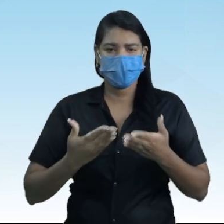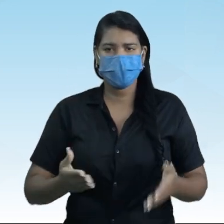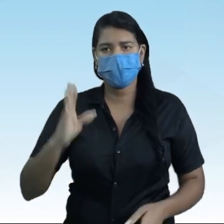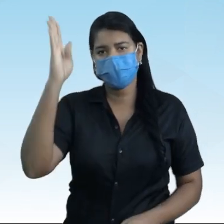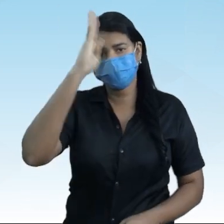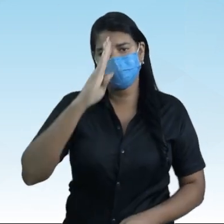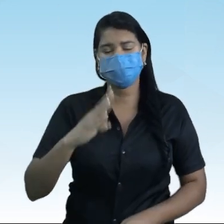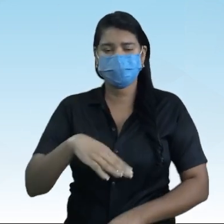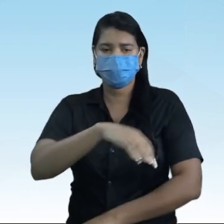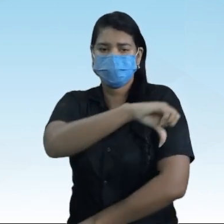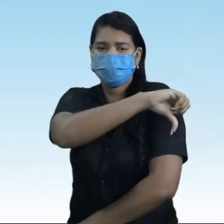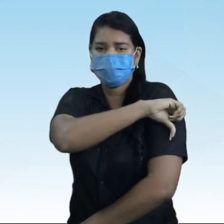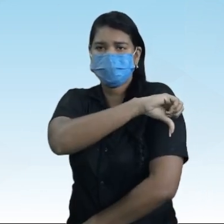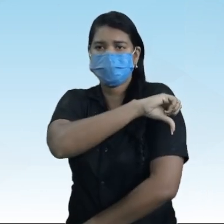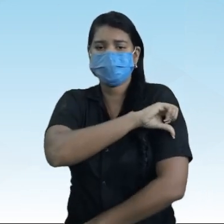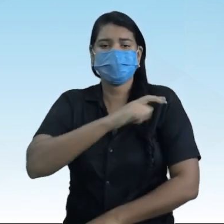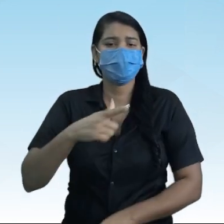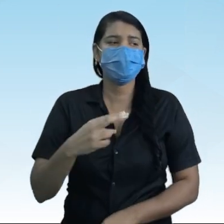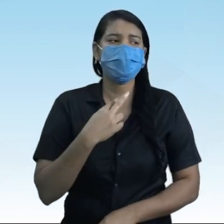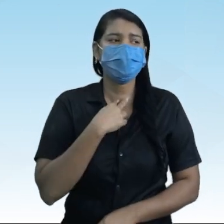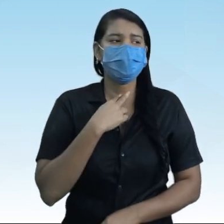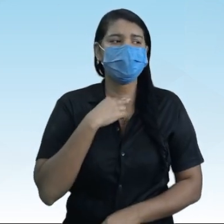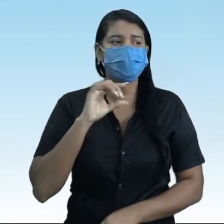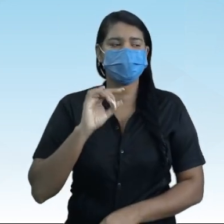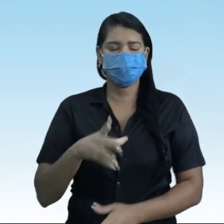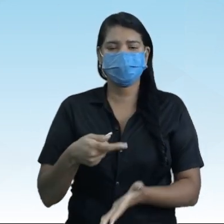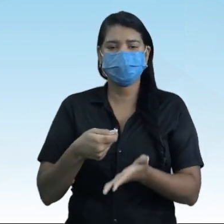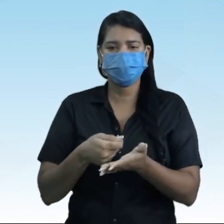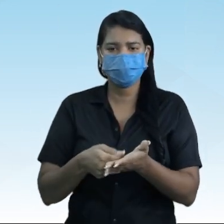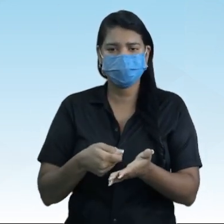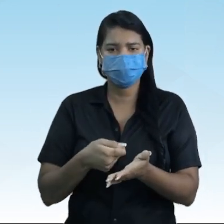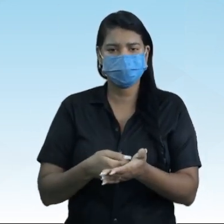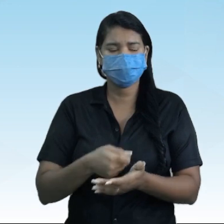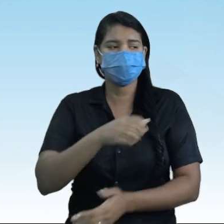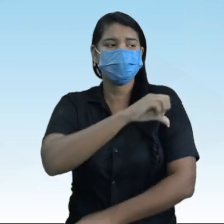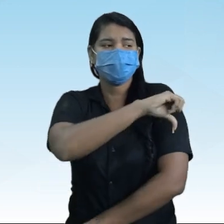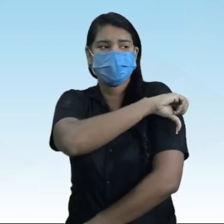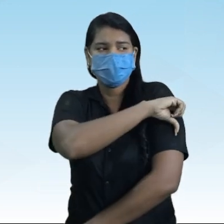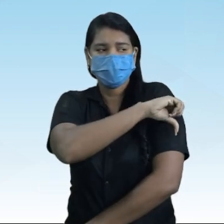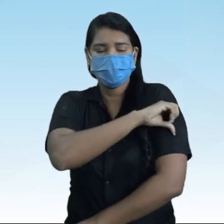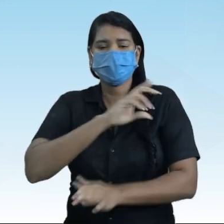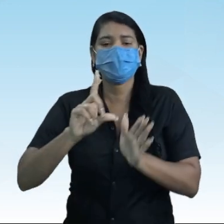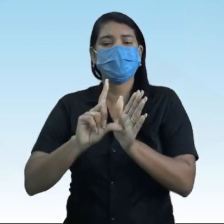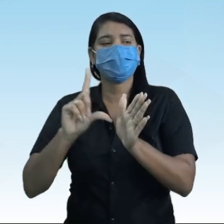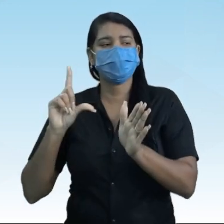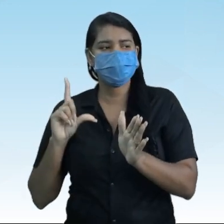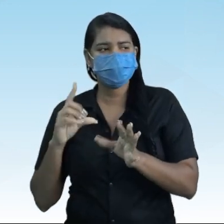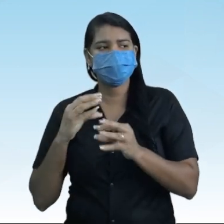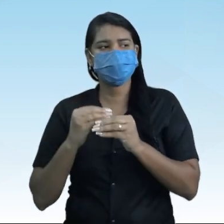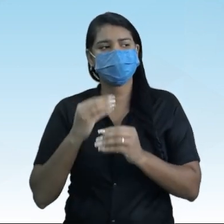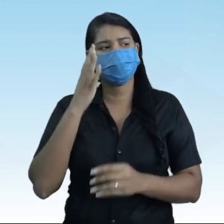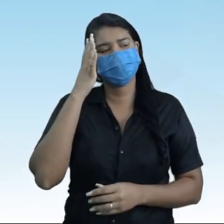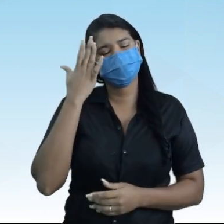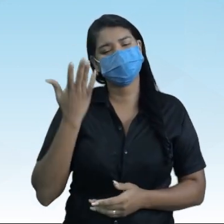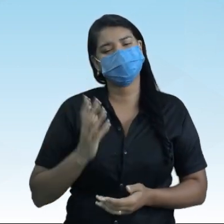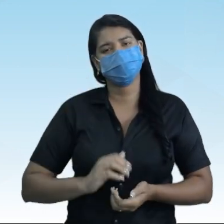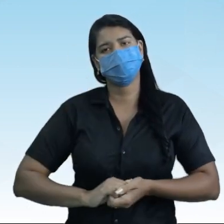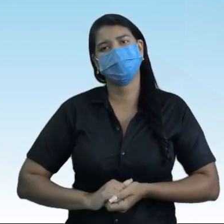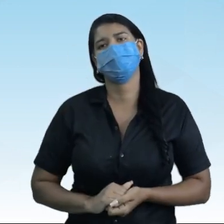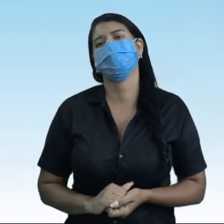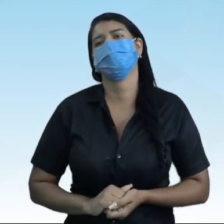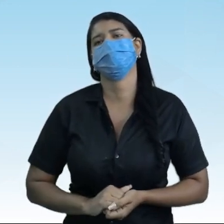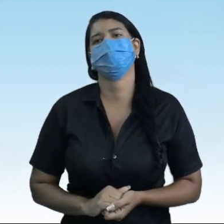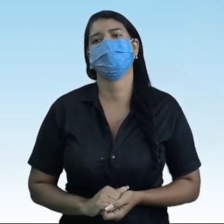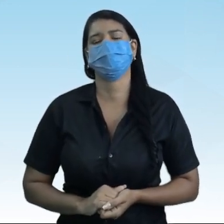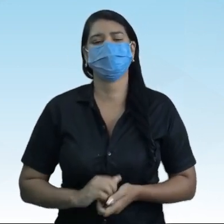nono ano não deve ser apenas cobrada nono ano, tá? Não vamos sacrificar o professor lá do